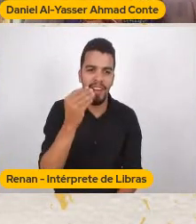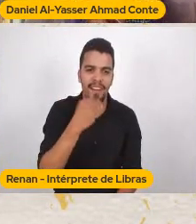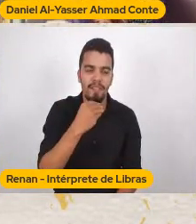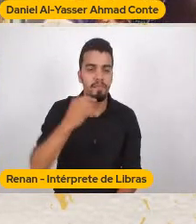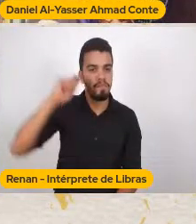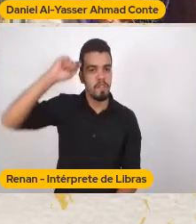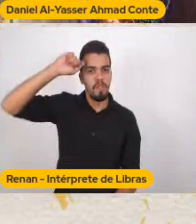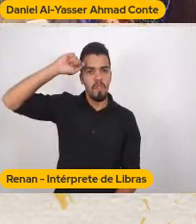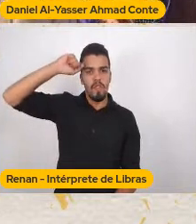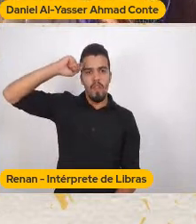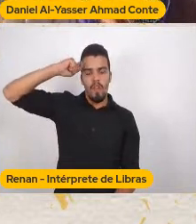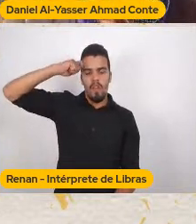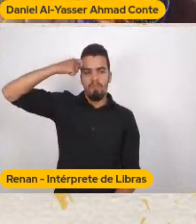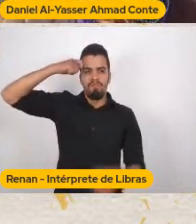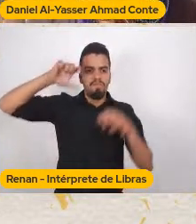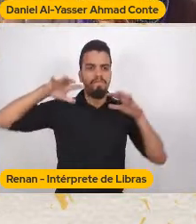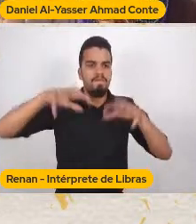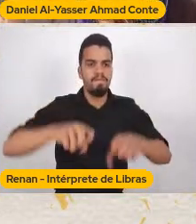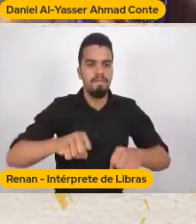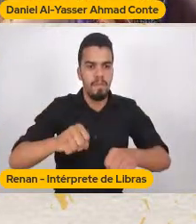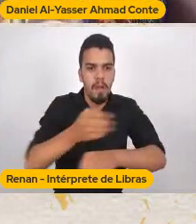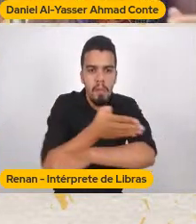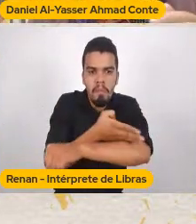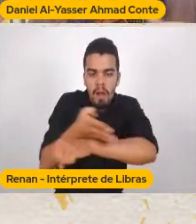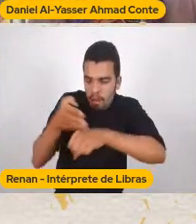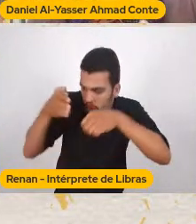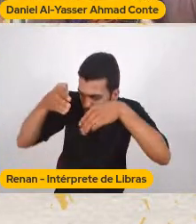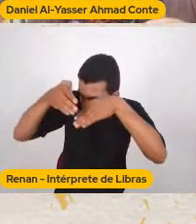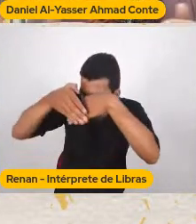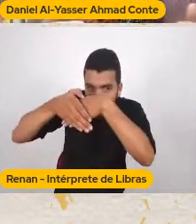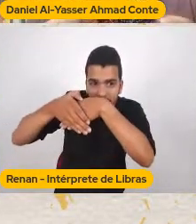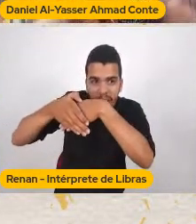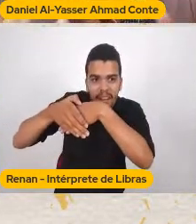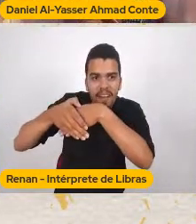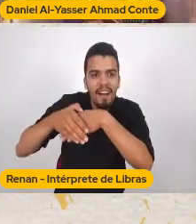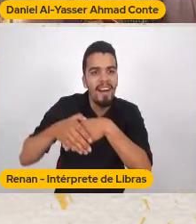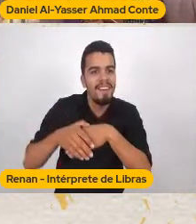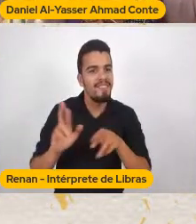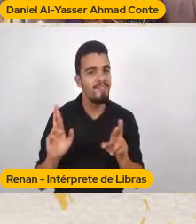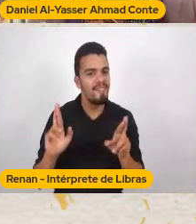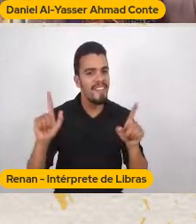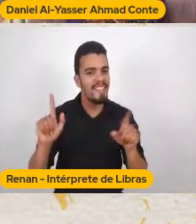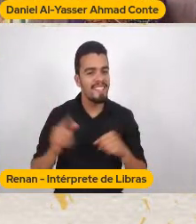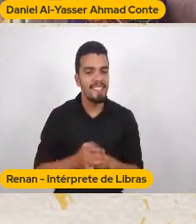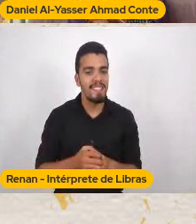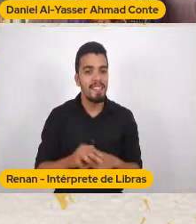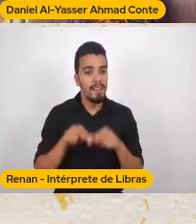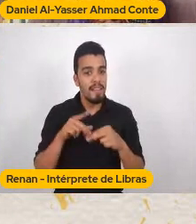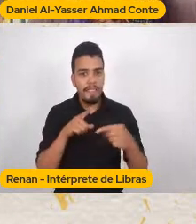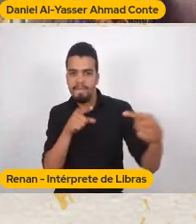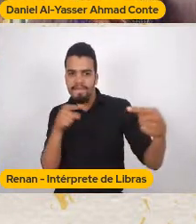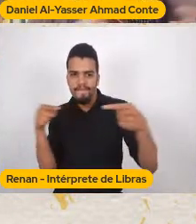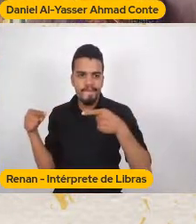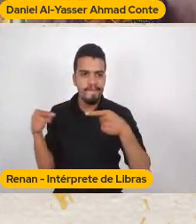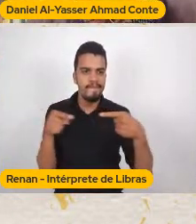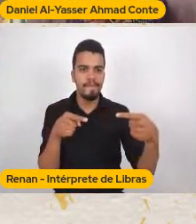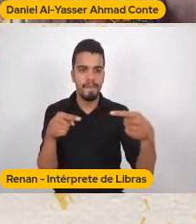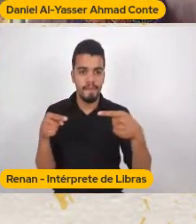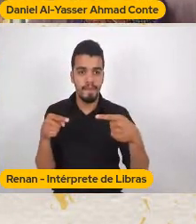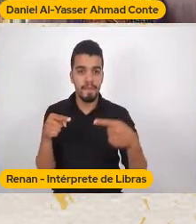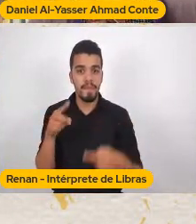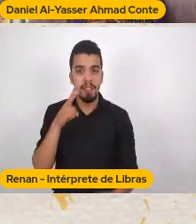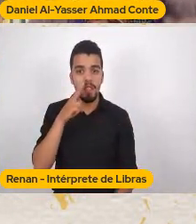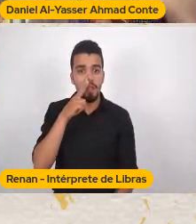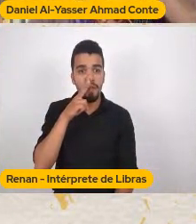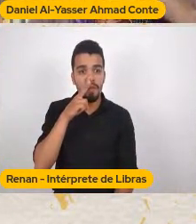dominador E o branco Que aparece como dominado Então essas relações De forças Que aparecem ali Que desdizem